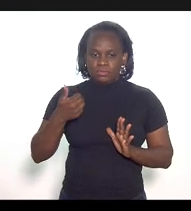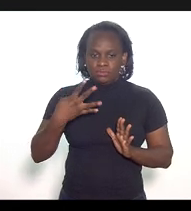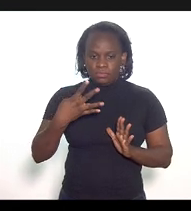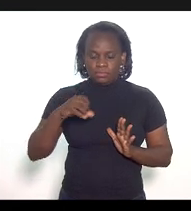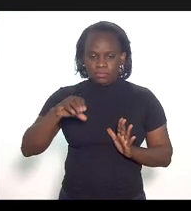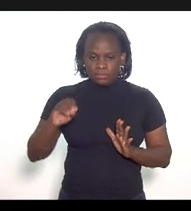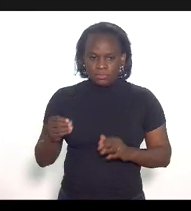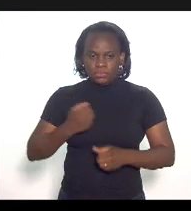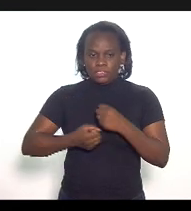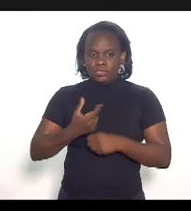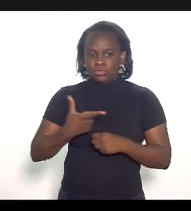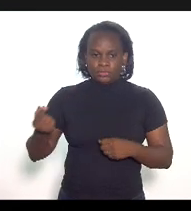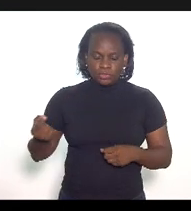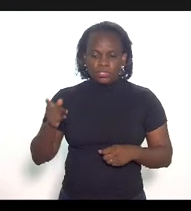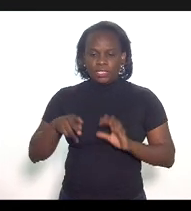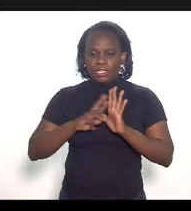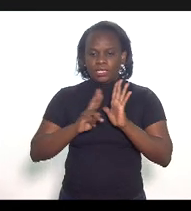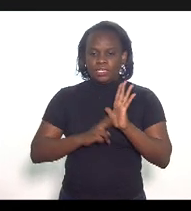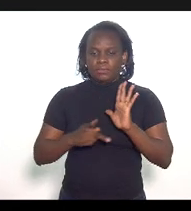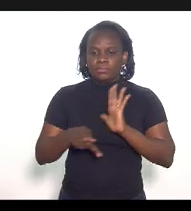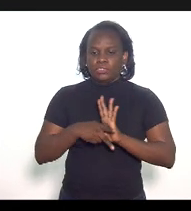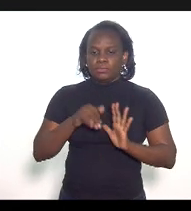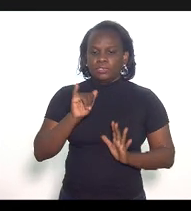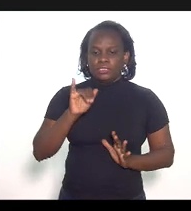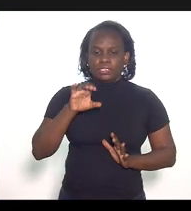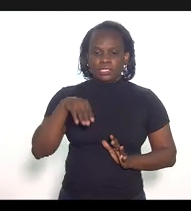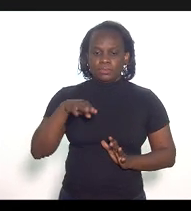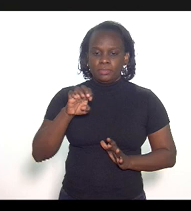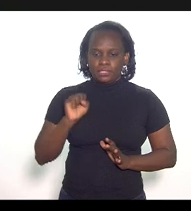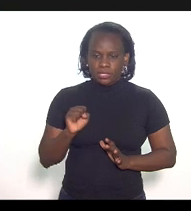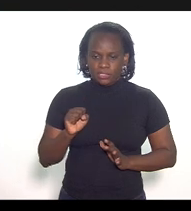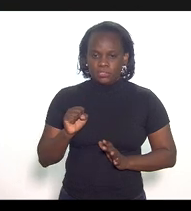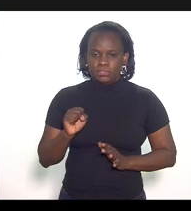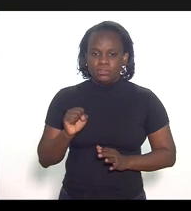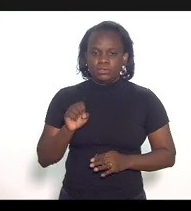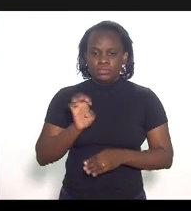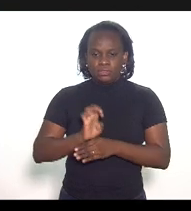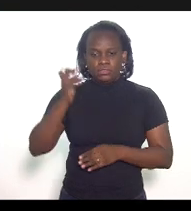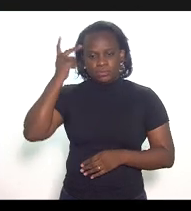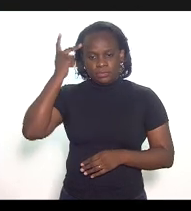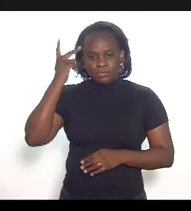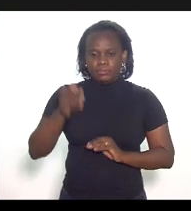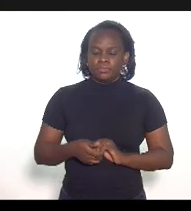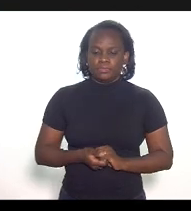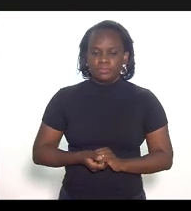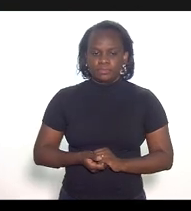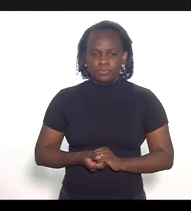-00, que é o regulamento do ICMS do Estado de São Paulo.